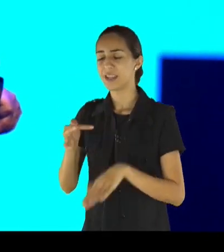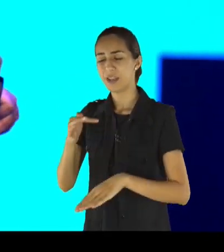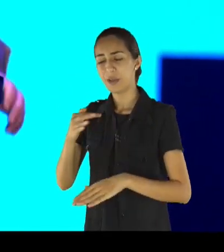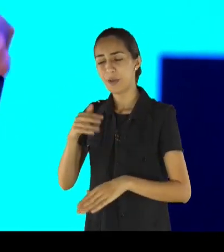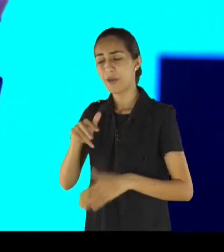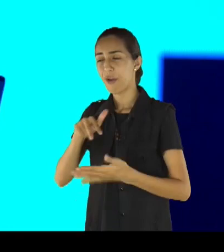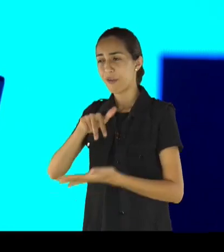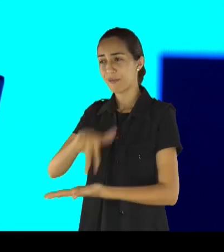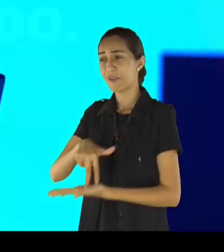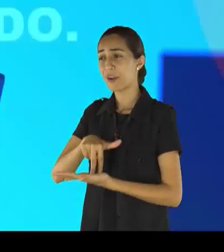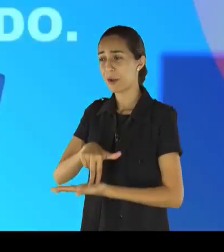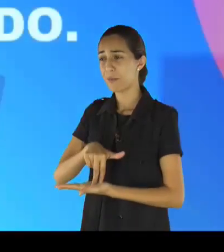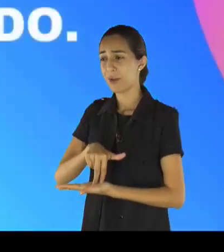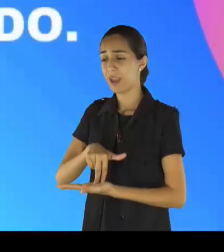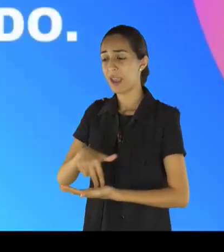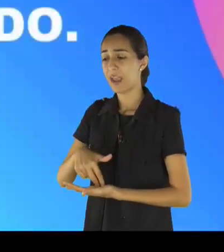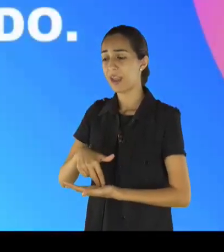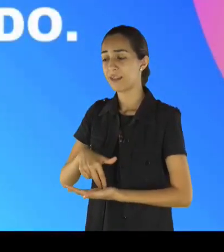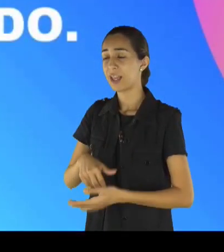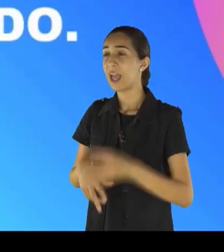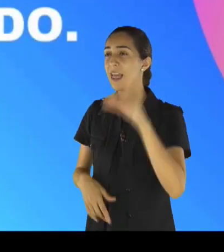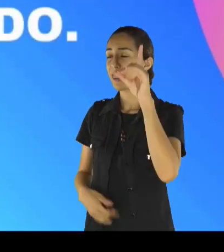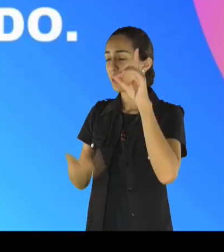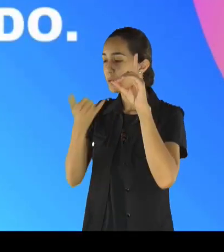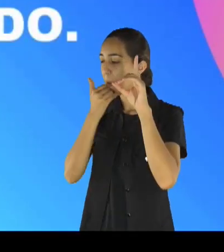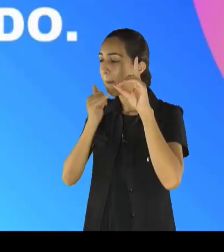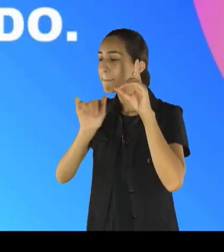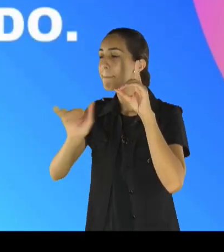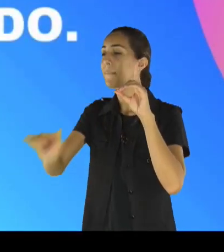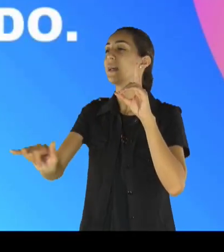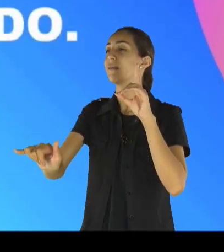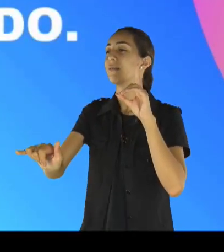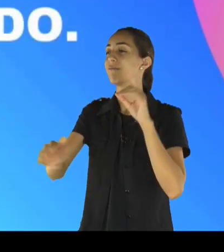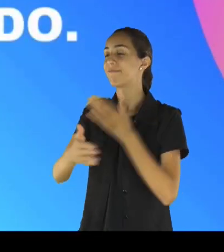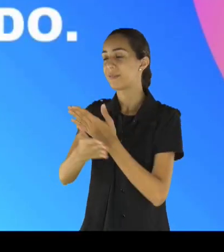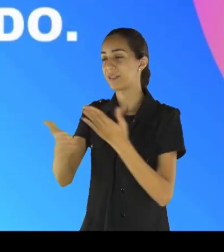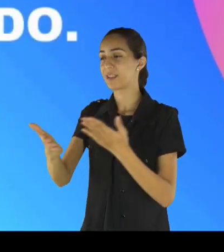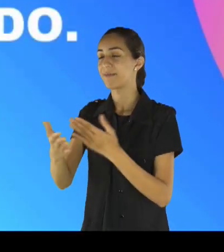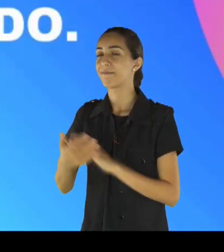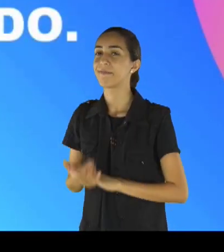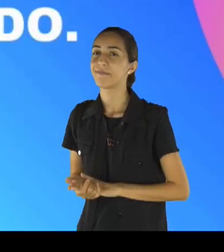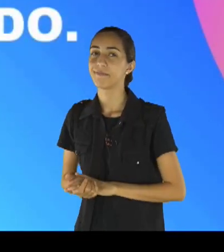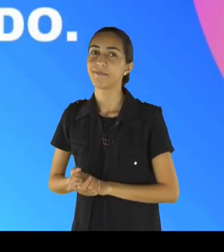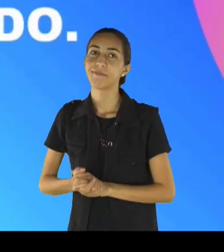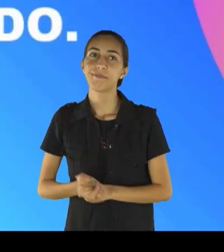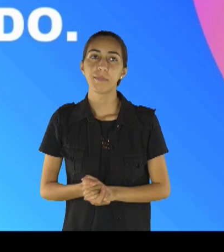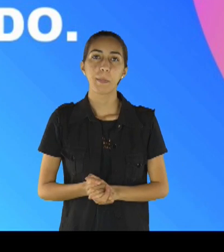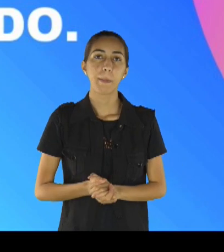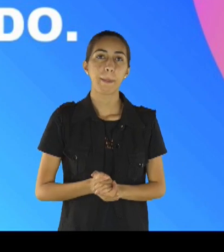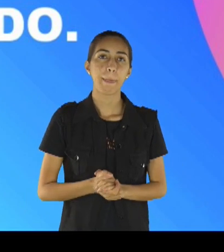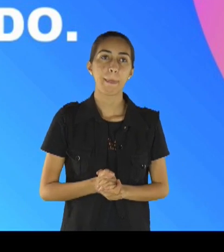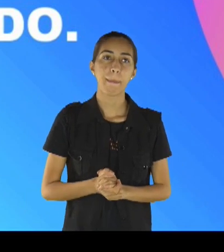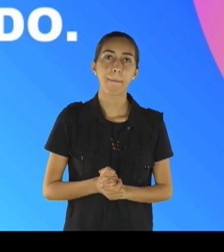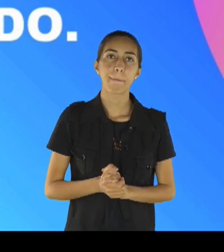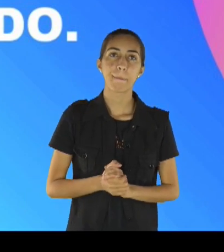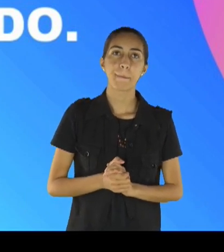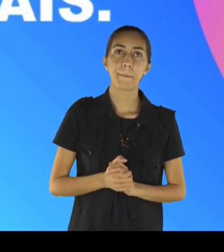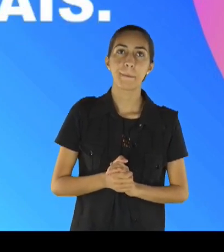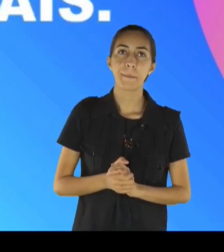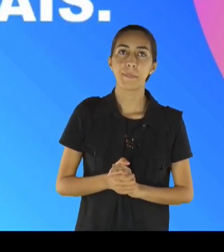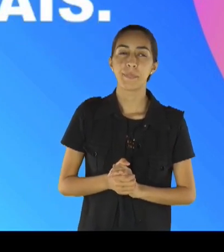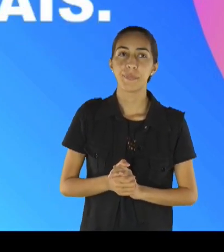e os discípulos, vendo, andando sobre o mar, assustaram-se, dizendo, é um fantasma, e gritaram com medo,